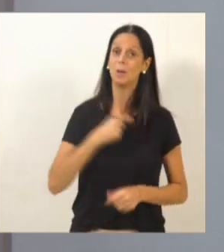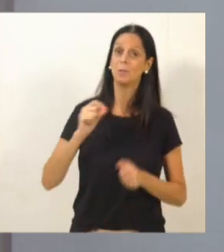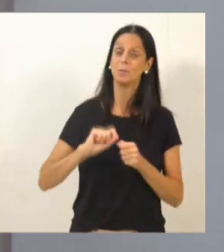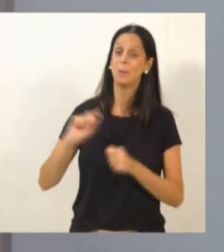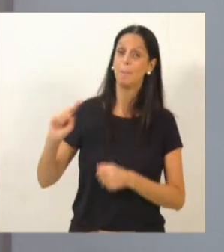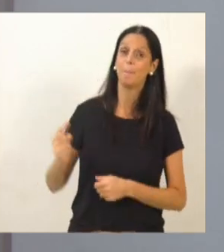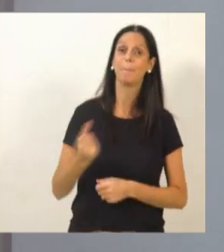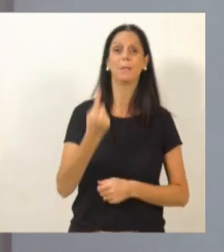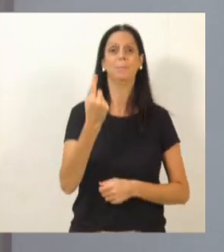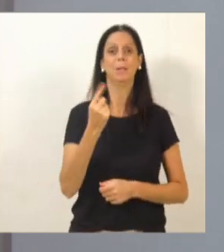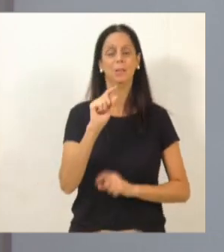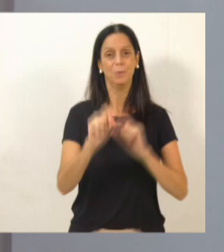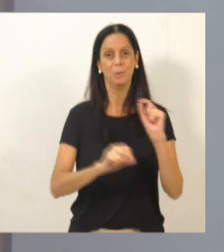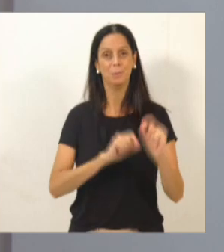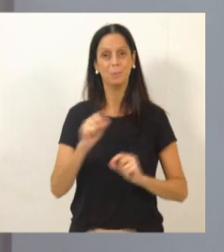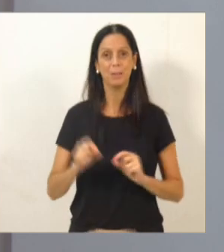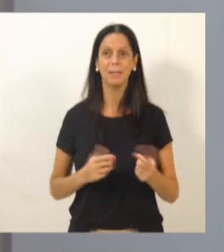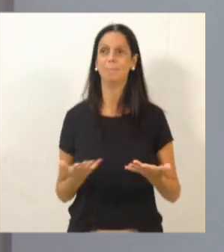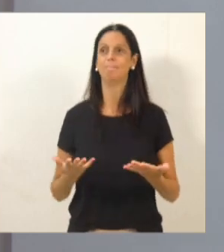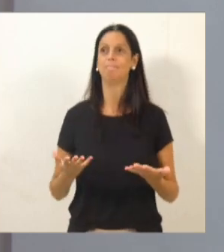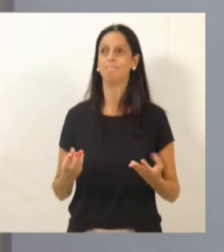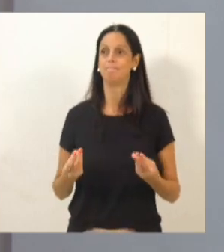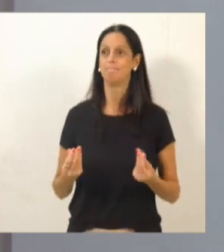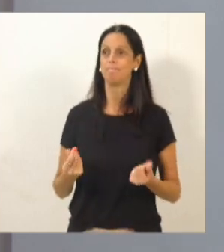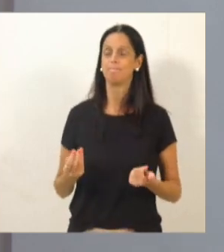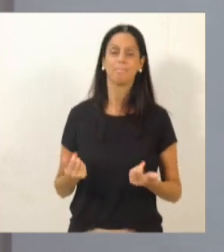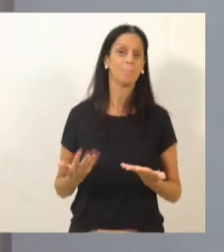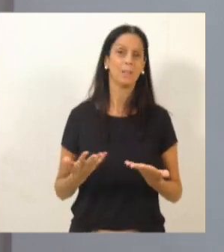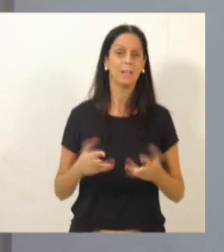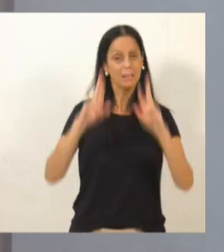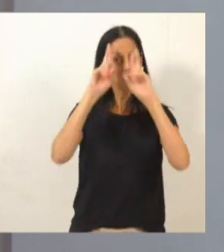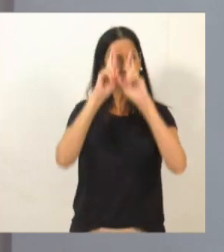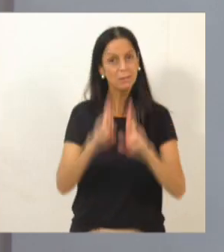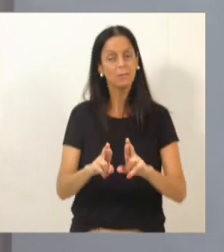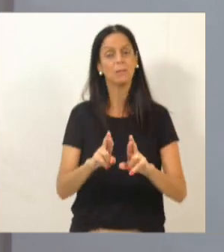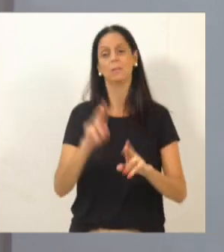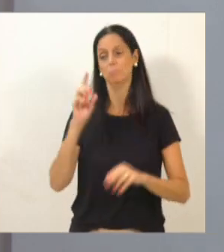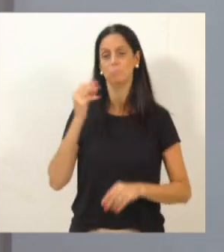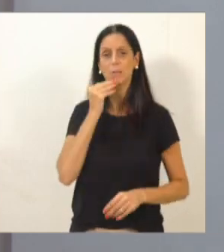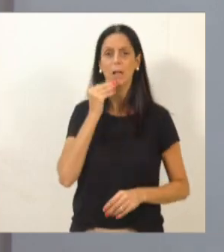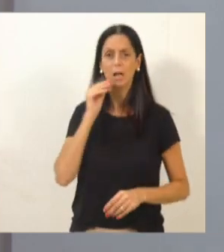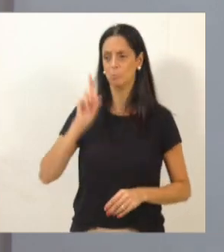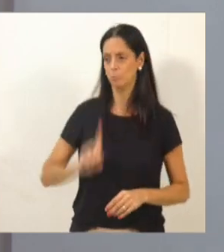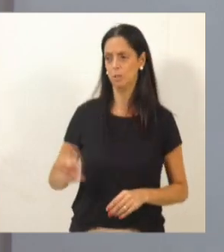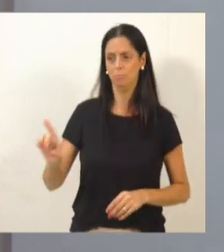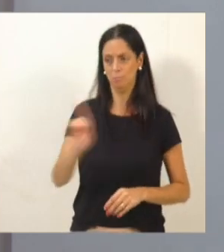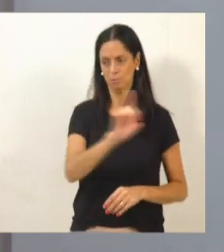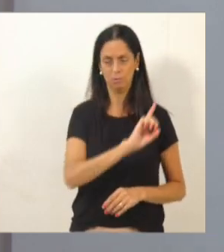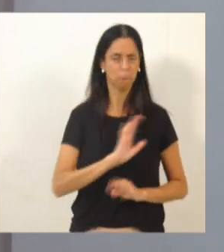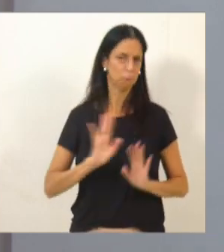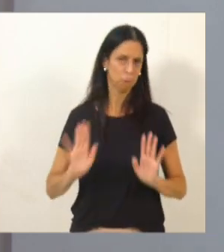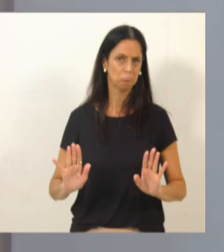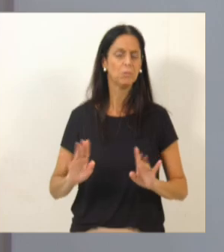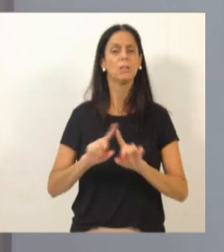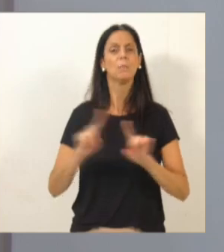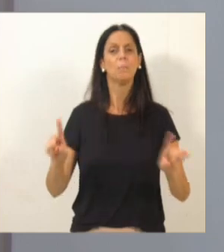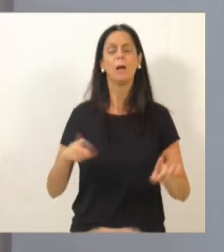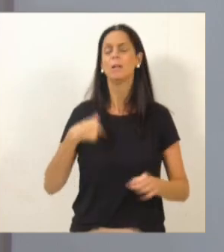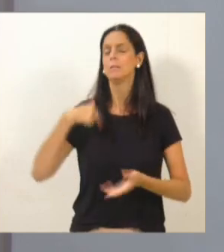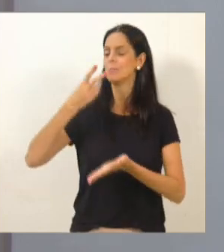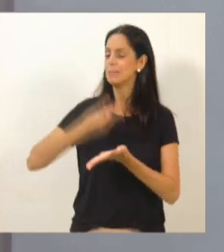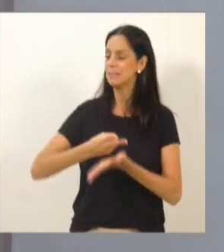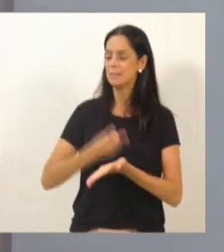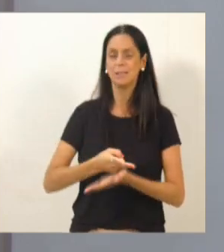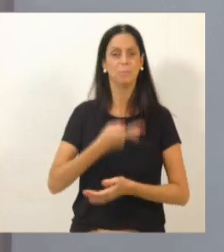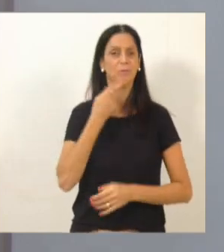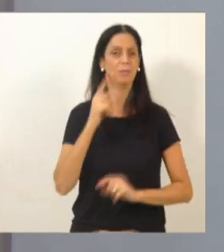medida de termos abdicado determinadas questões, respeitando também de cada um, mas aquilo que a gente entendeu. Mas eu sempre falei que, de um